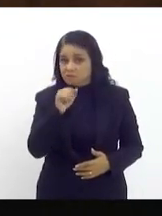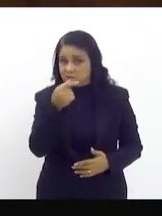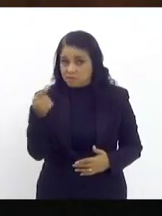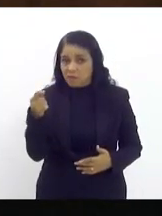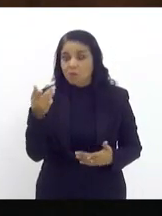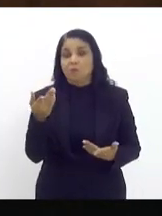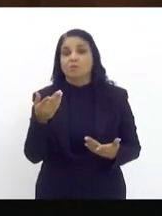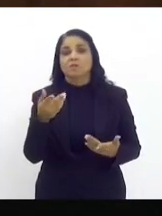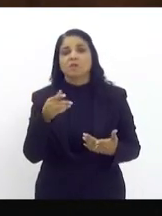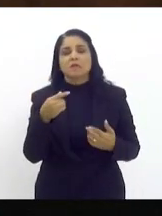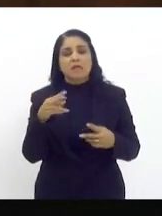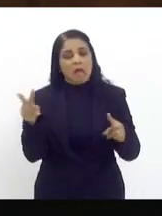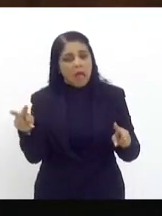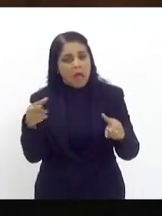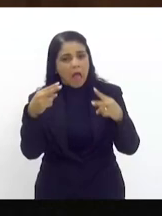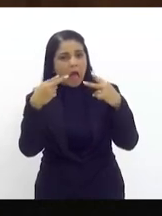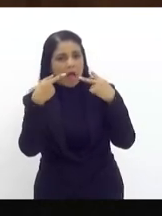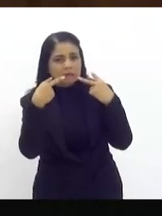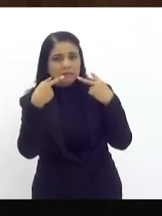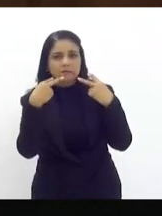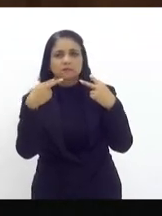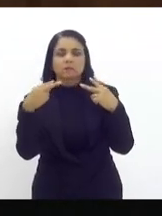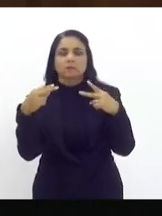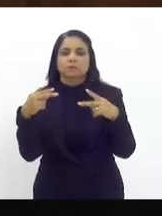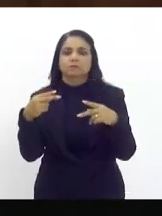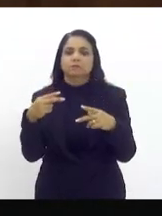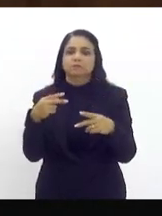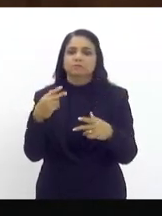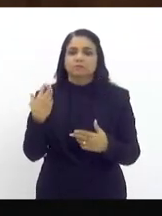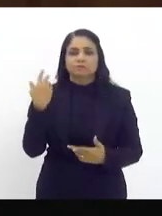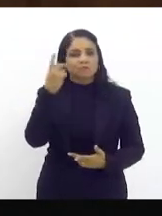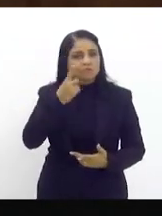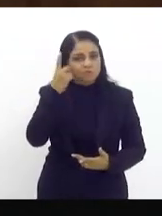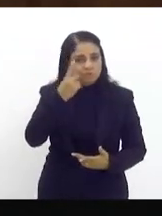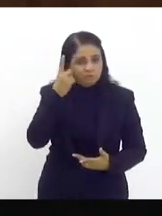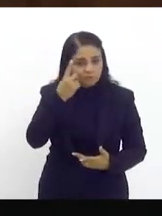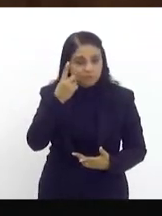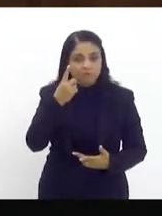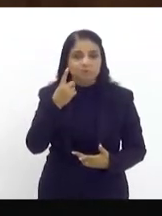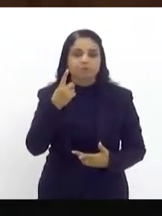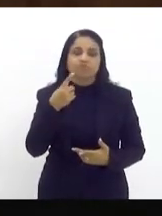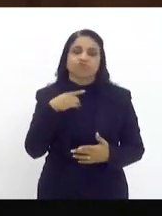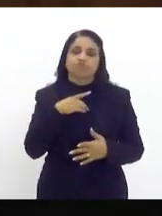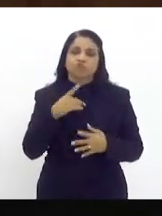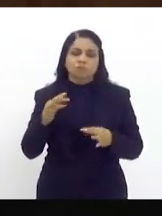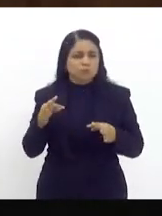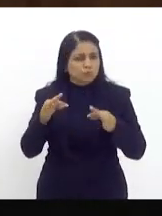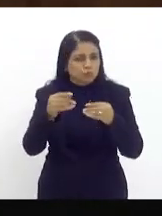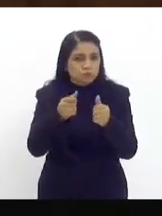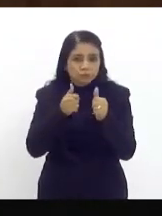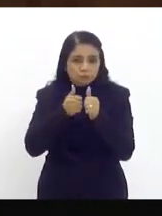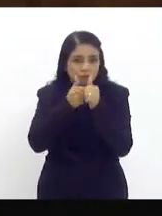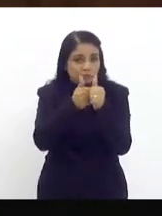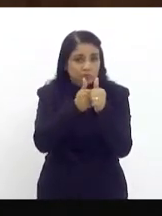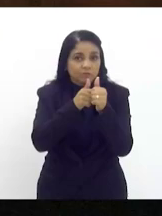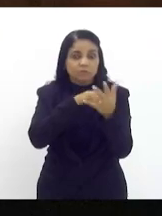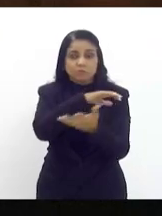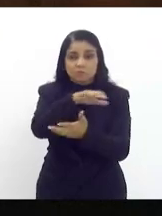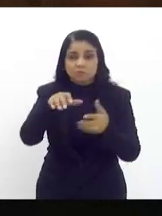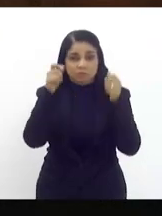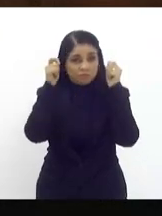pedir um pouquinho de atenção dos nossos pares. Acho que todos nós estamos acompanhando a greve dos professores.